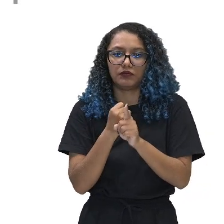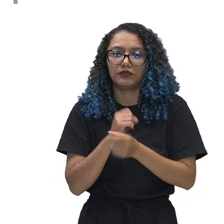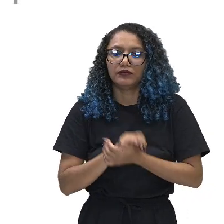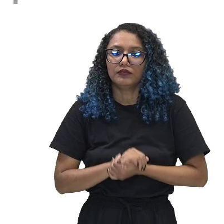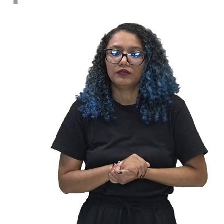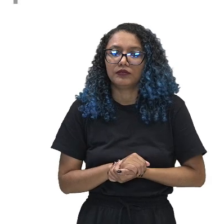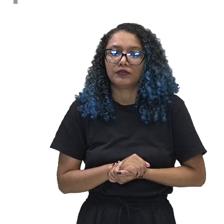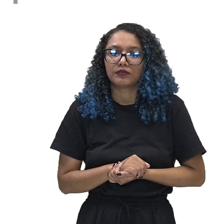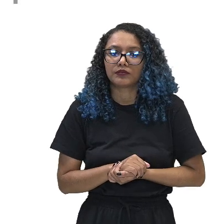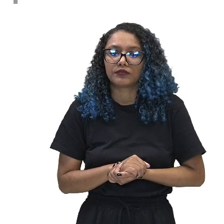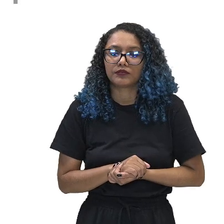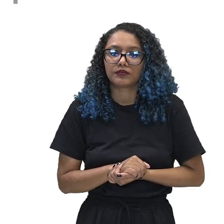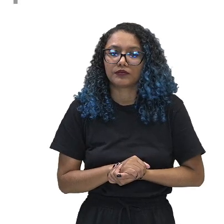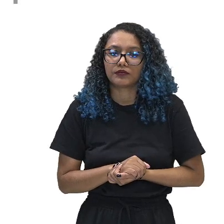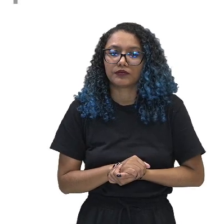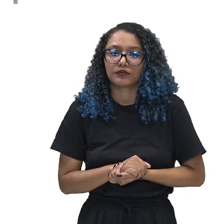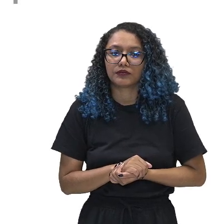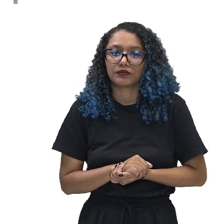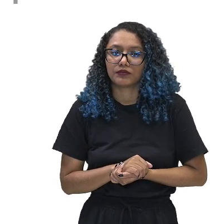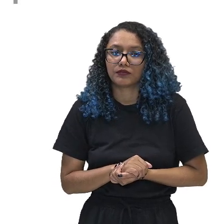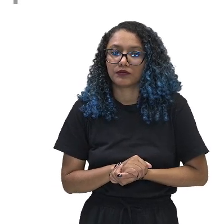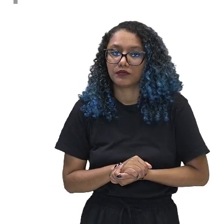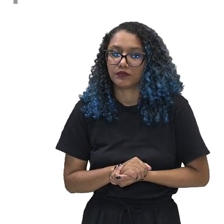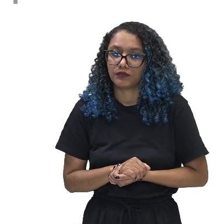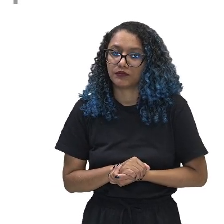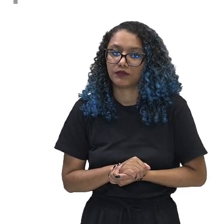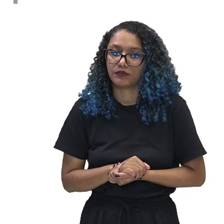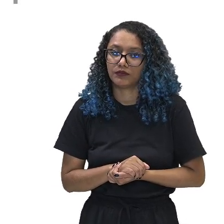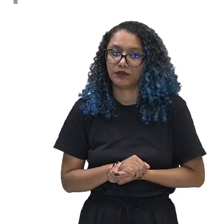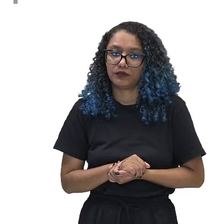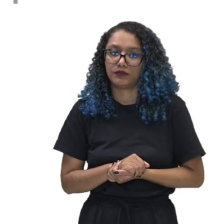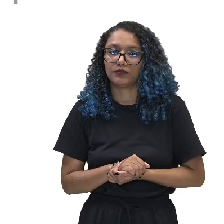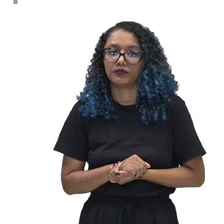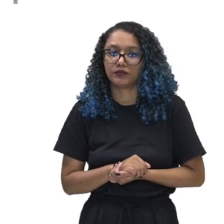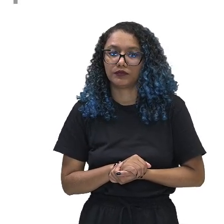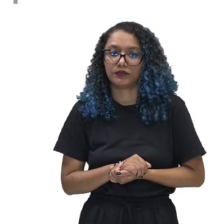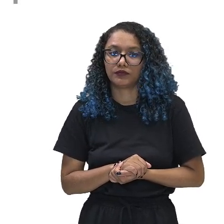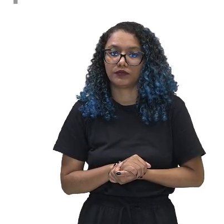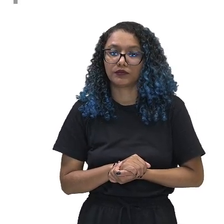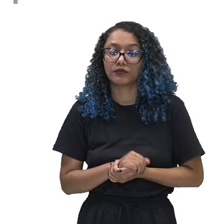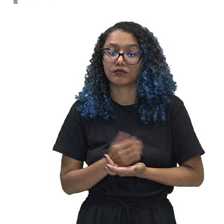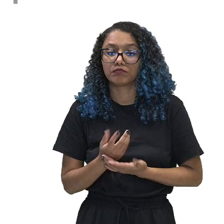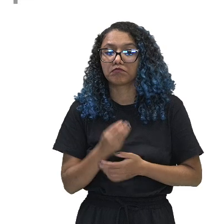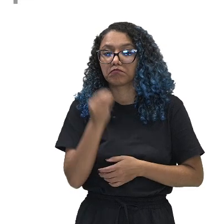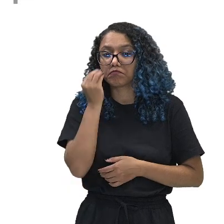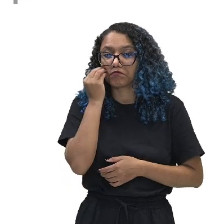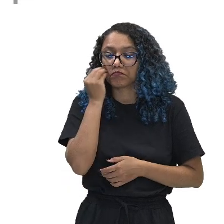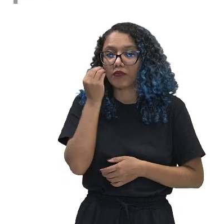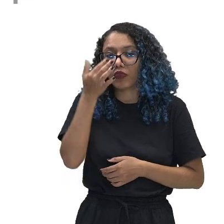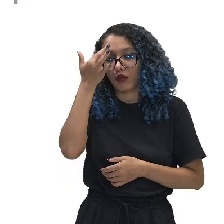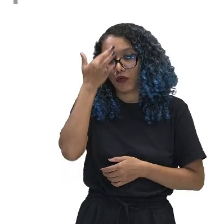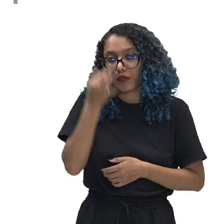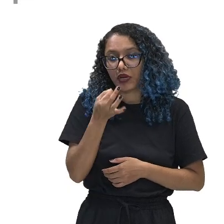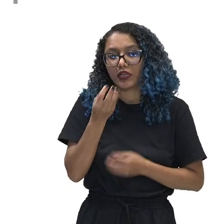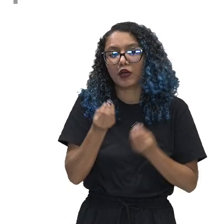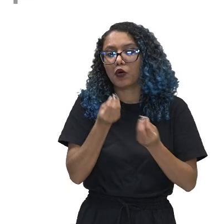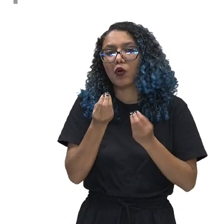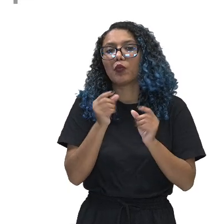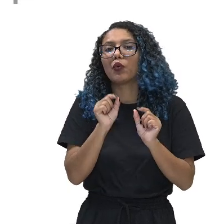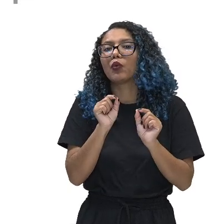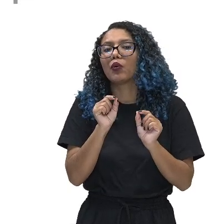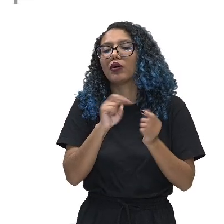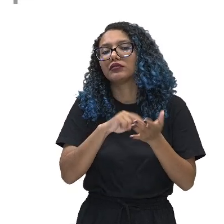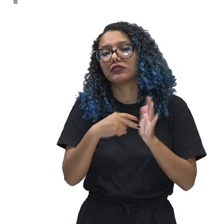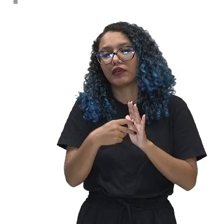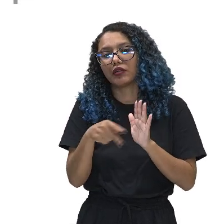Cabe ao sociólogo buscar compreender o significado da ação